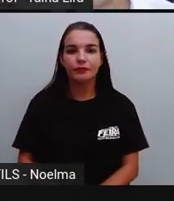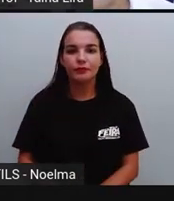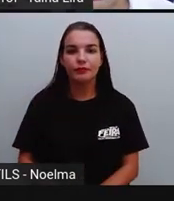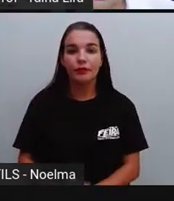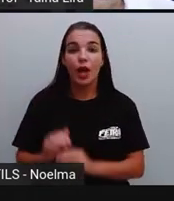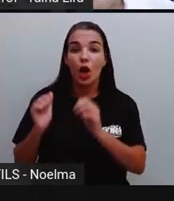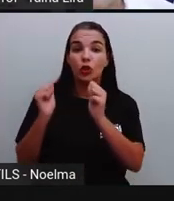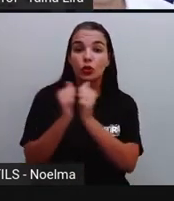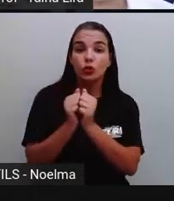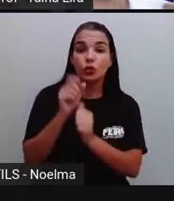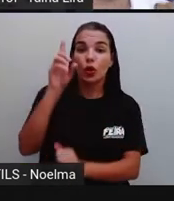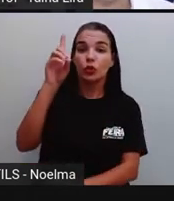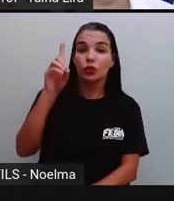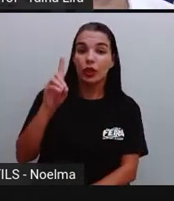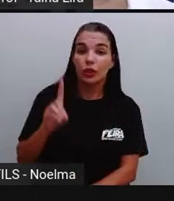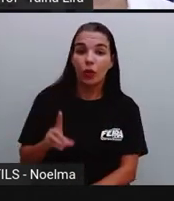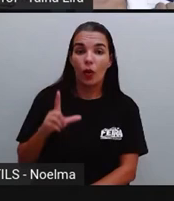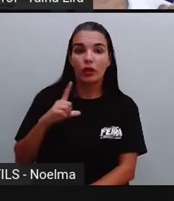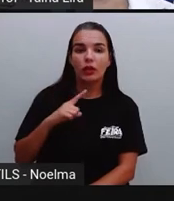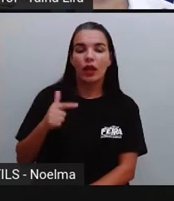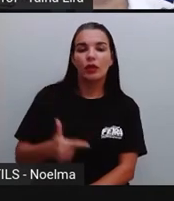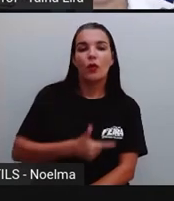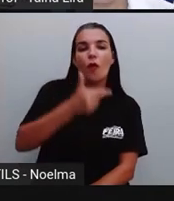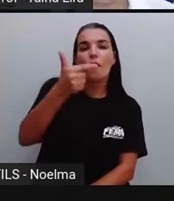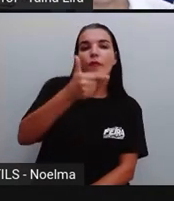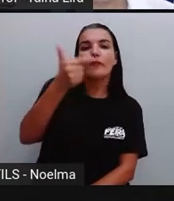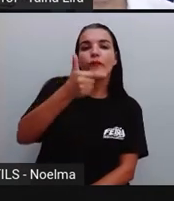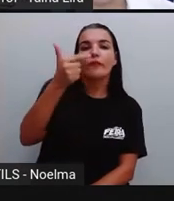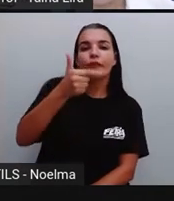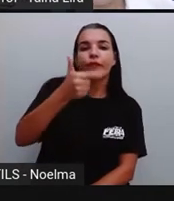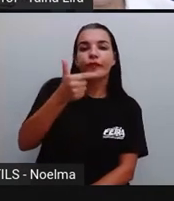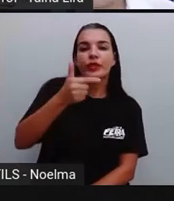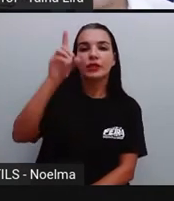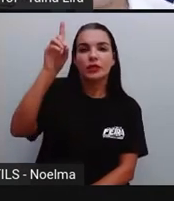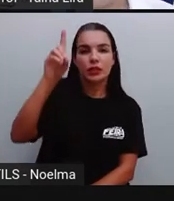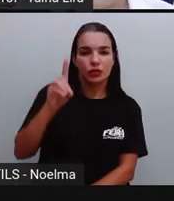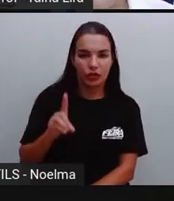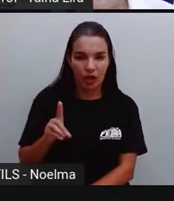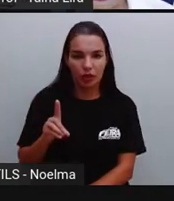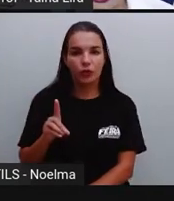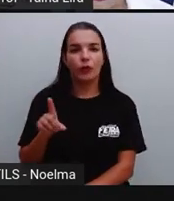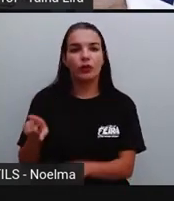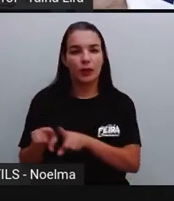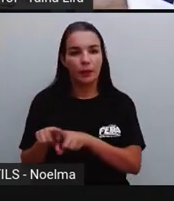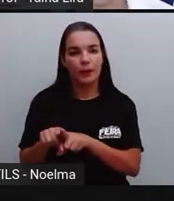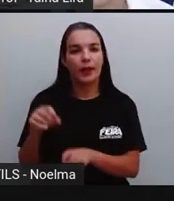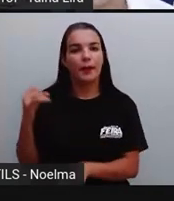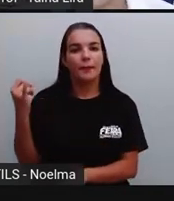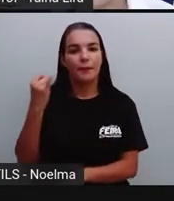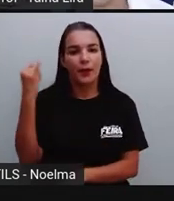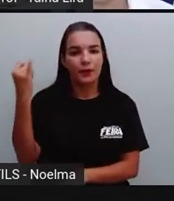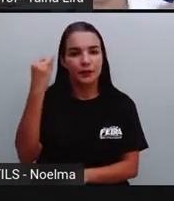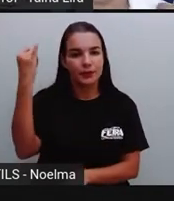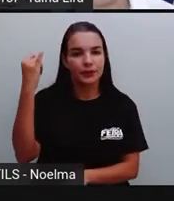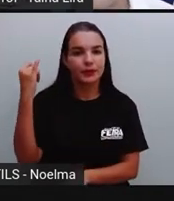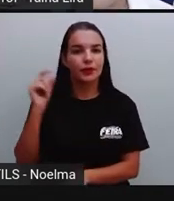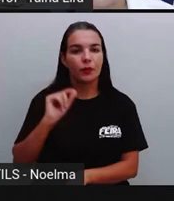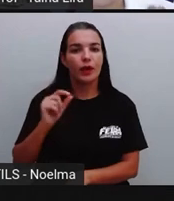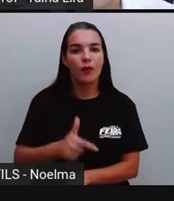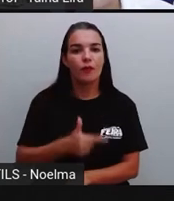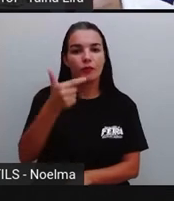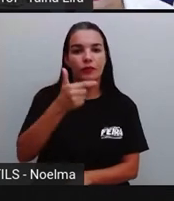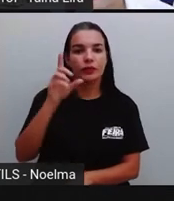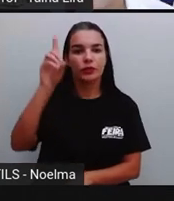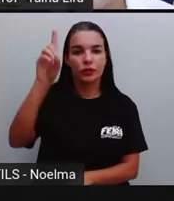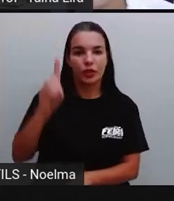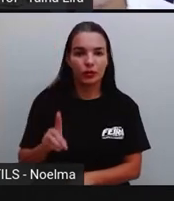junto com o diretor, nós temos, ó, uma pessoa que também é bem importante, certo? Que é o vice